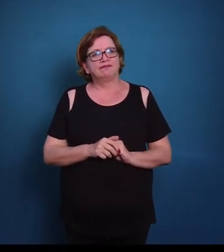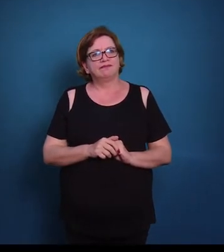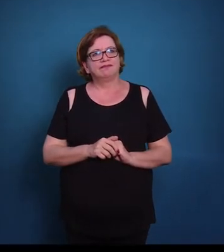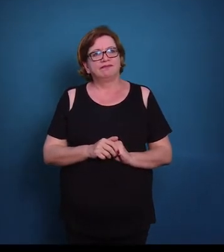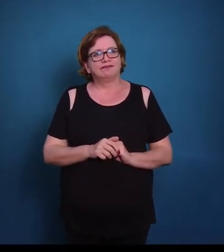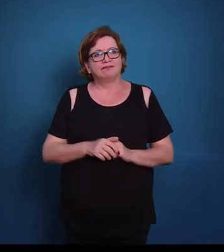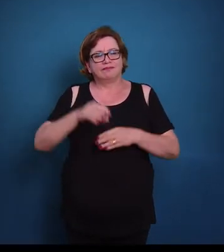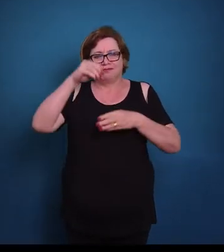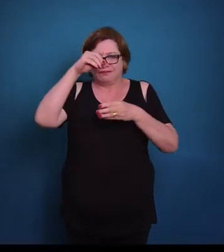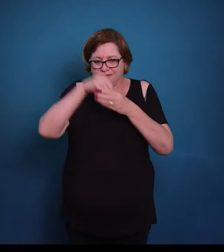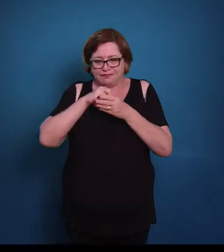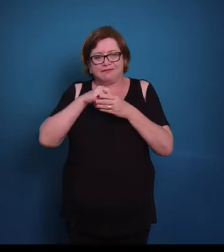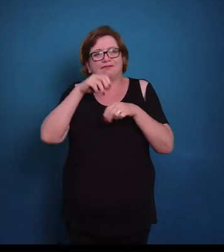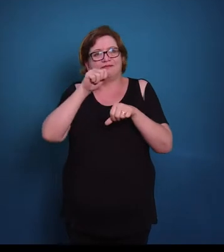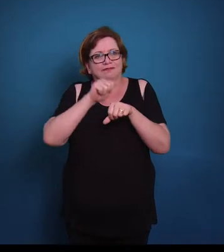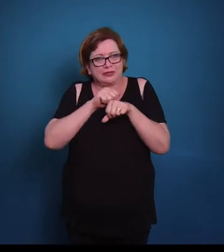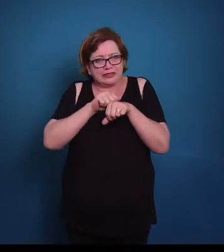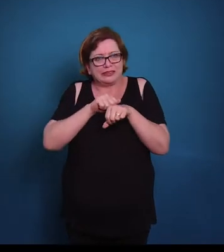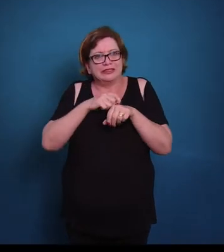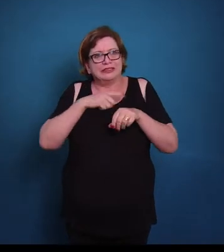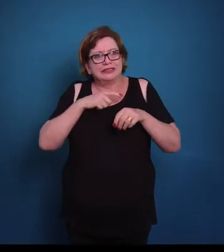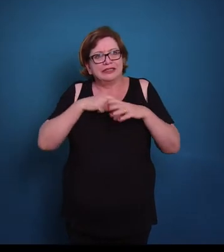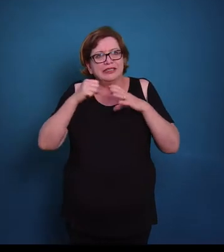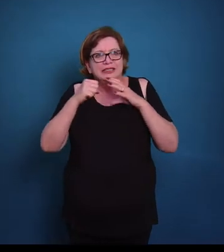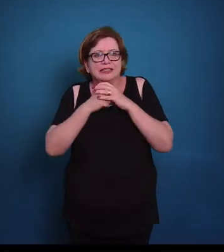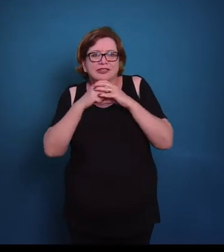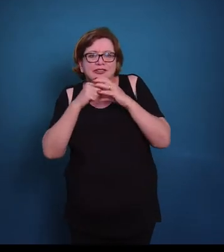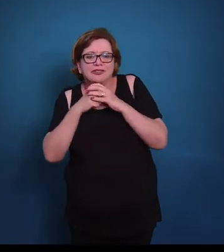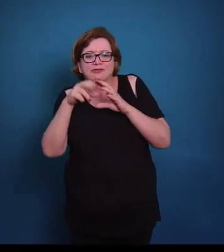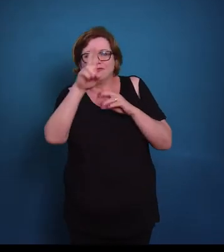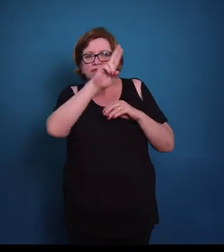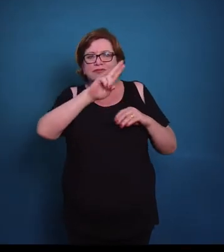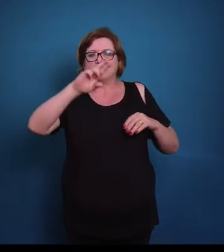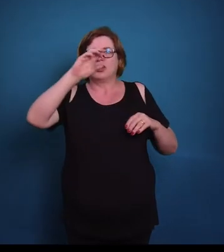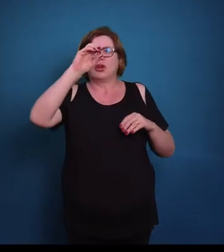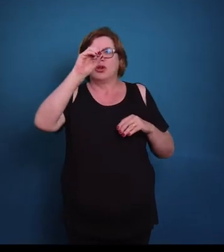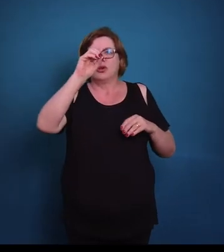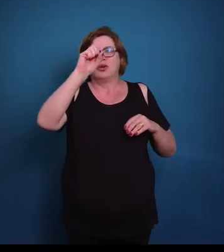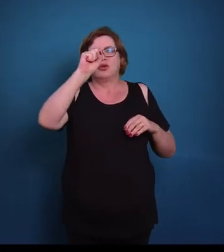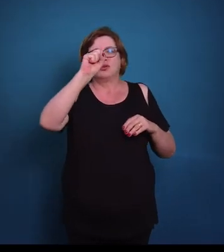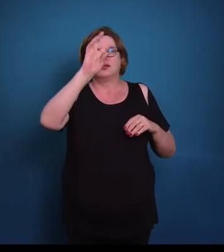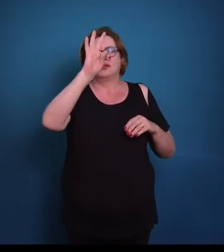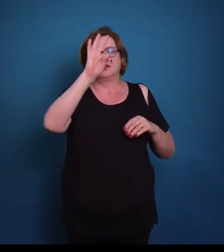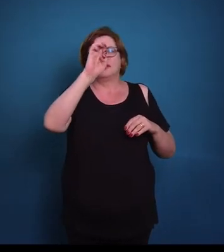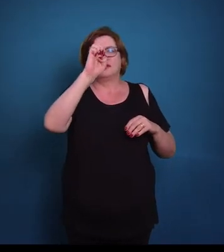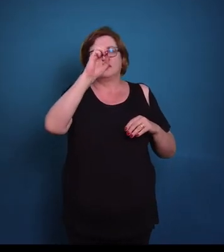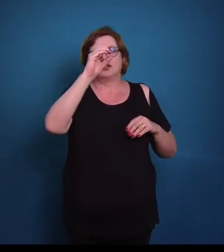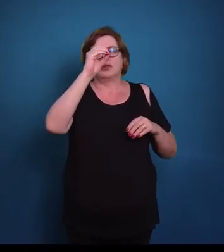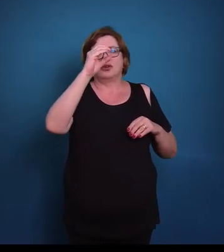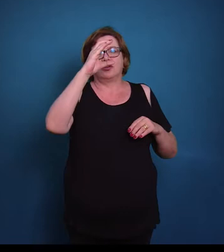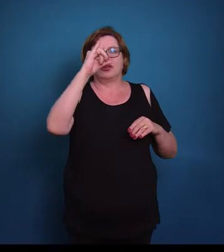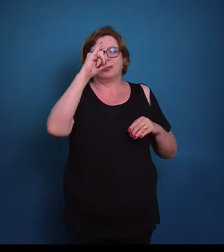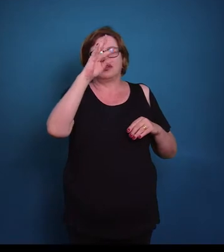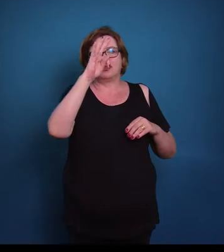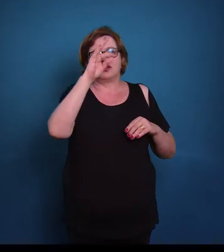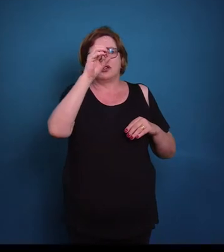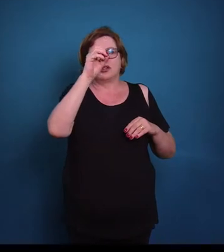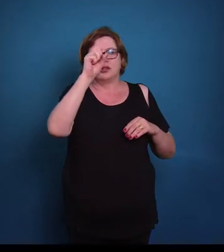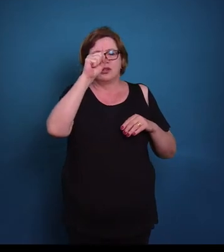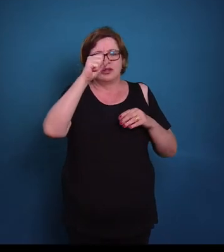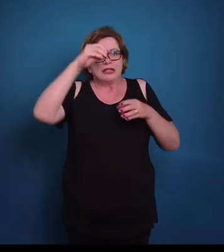E dentro dessa matriz mineralizada nós temos células que nós chamamos de osteócitos. Então essas células elas estão internamente na matriz